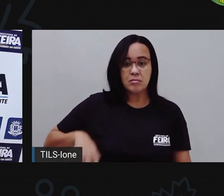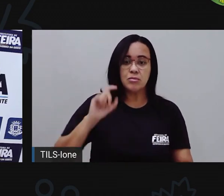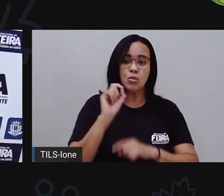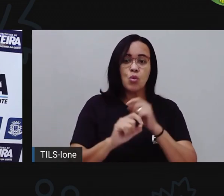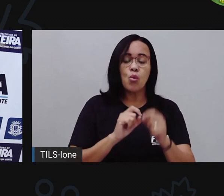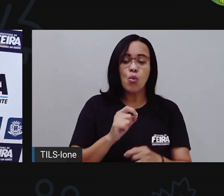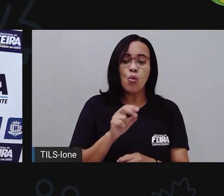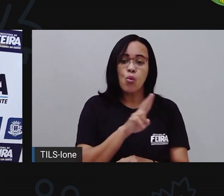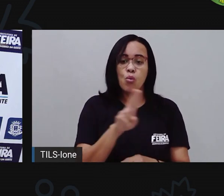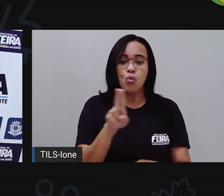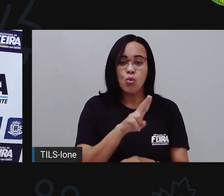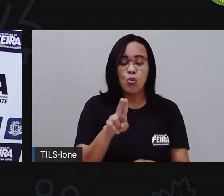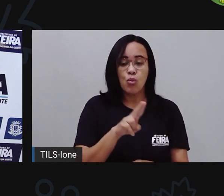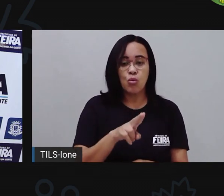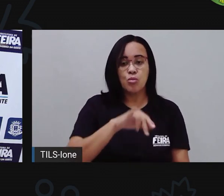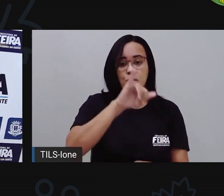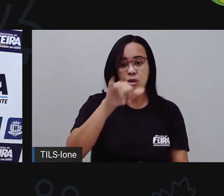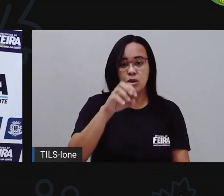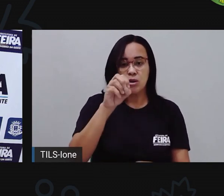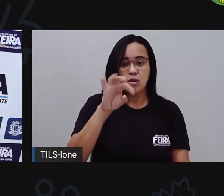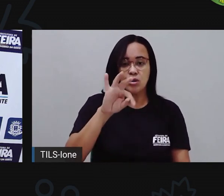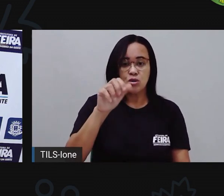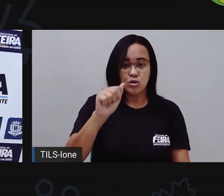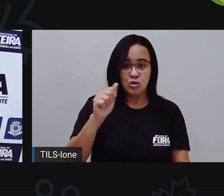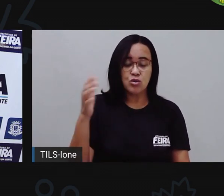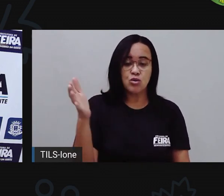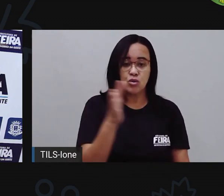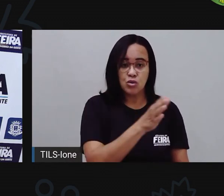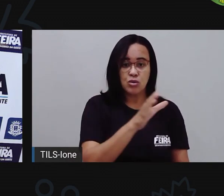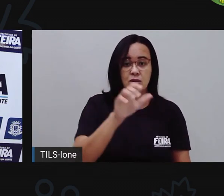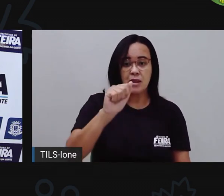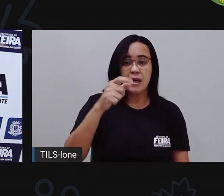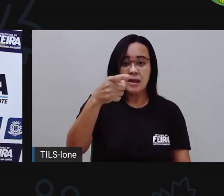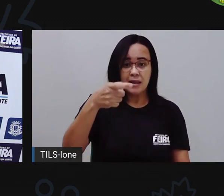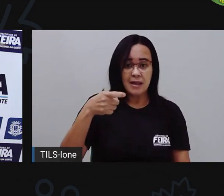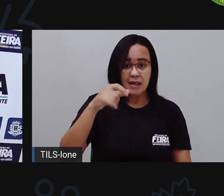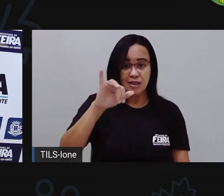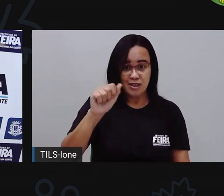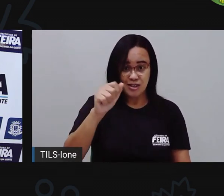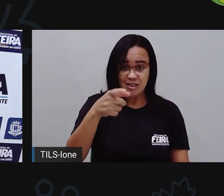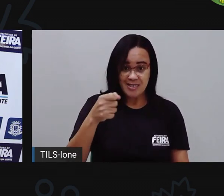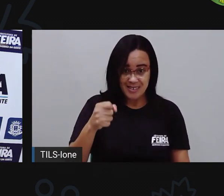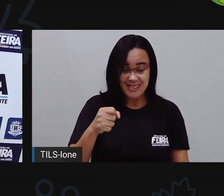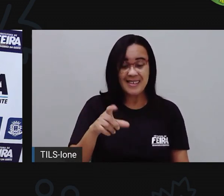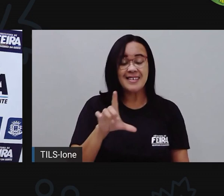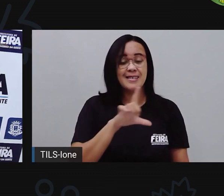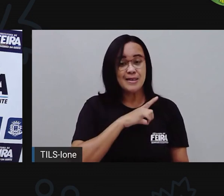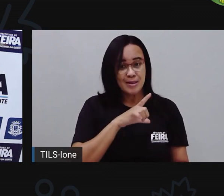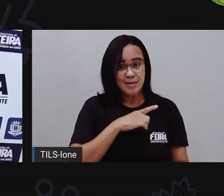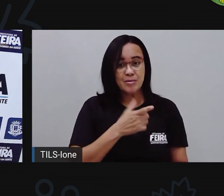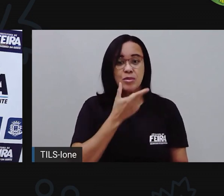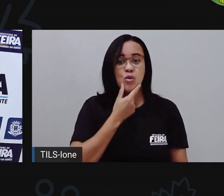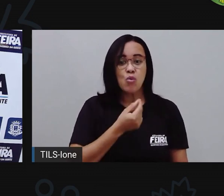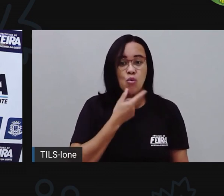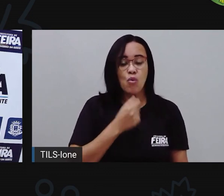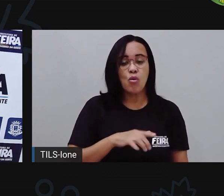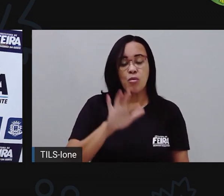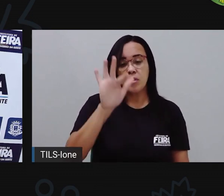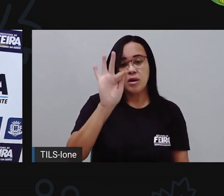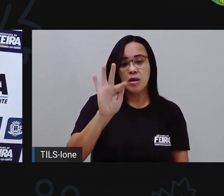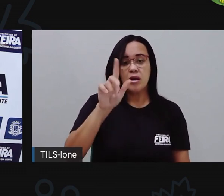Esse aqui é o Franklin Machado, né? O cordeiro dele. O nordestino.